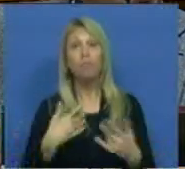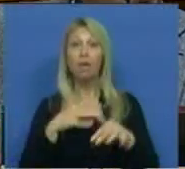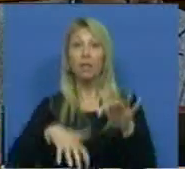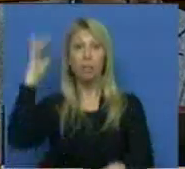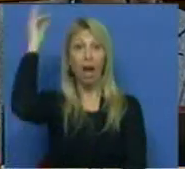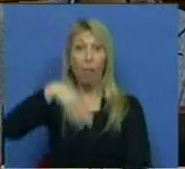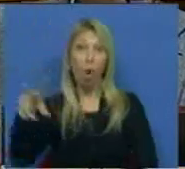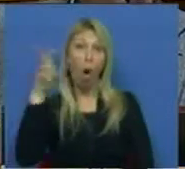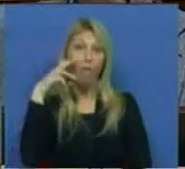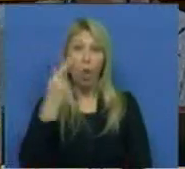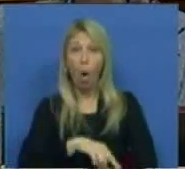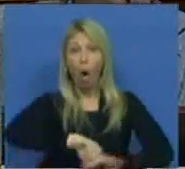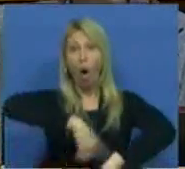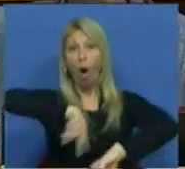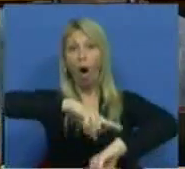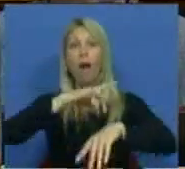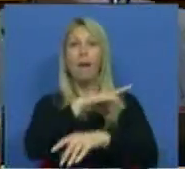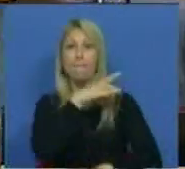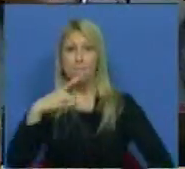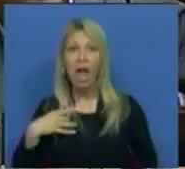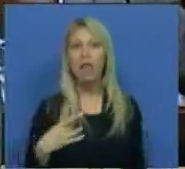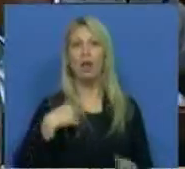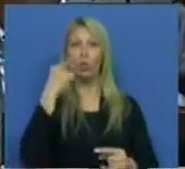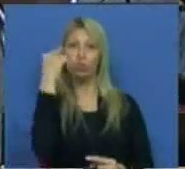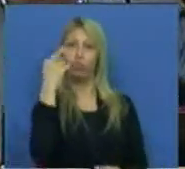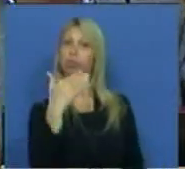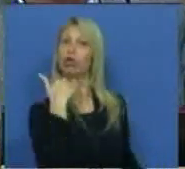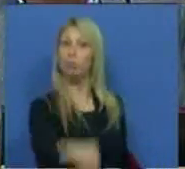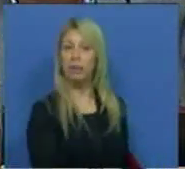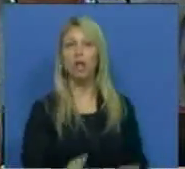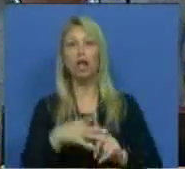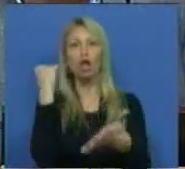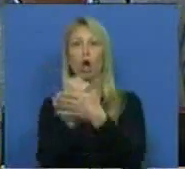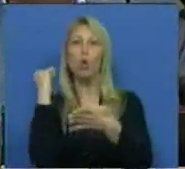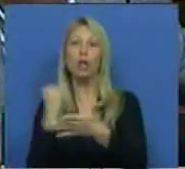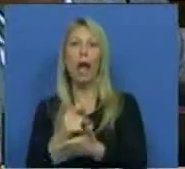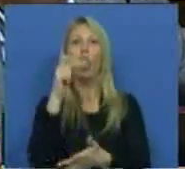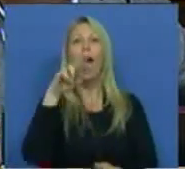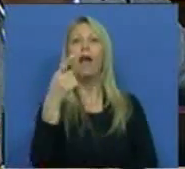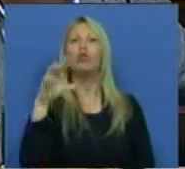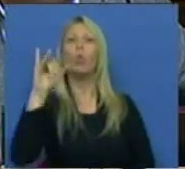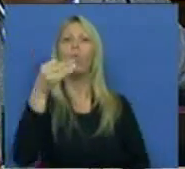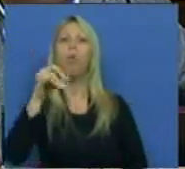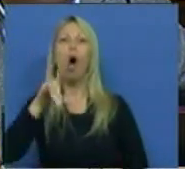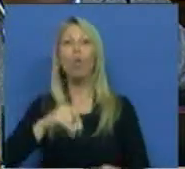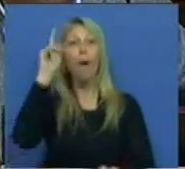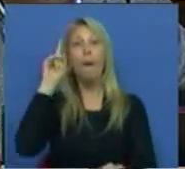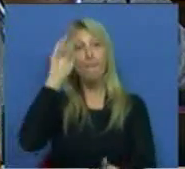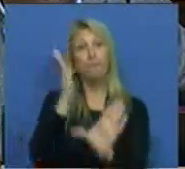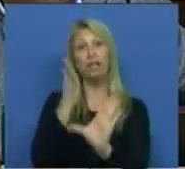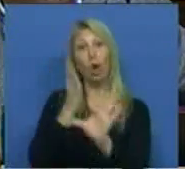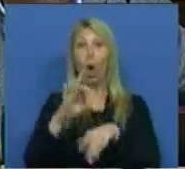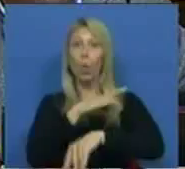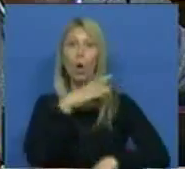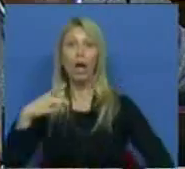muitas horas médicos, especialistas, notários, antropólogos, psicólogos clínicos, associações, os próprios